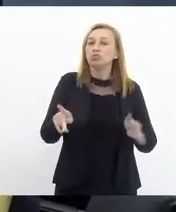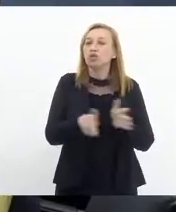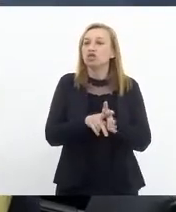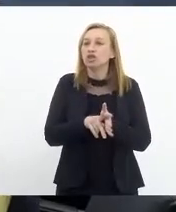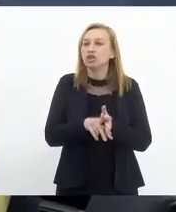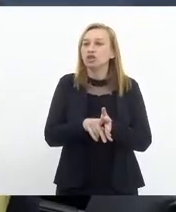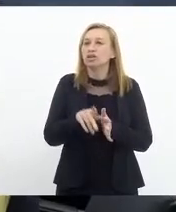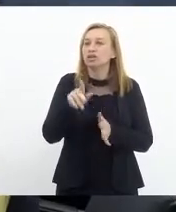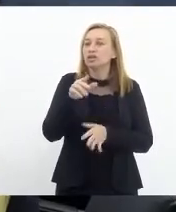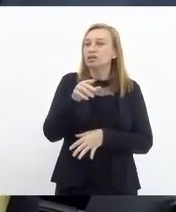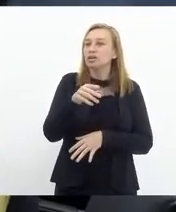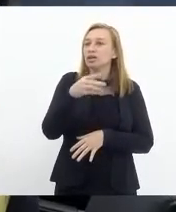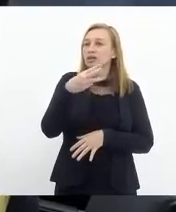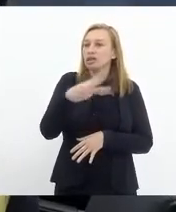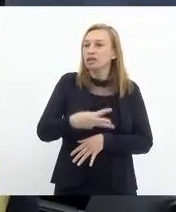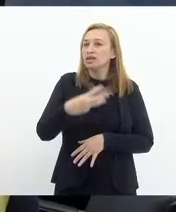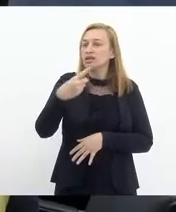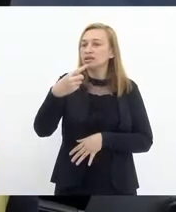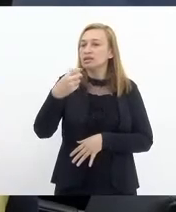3556.